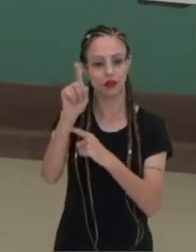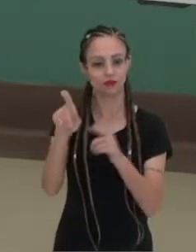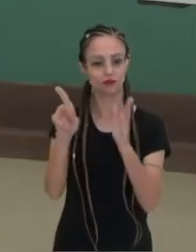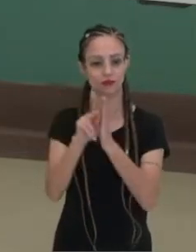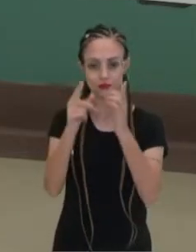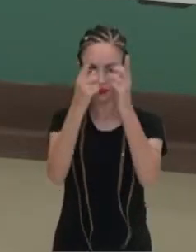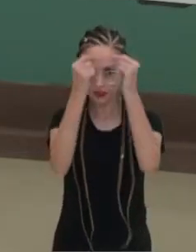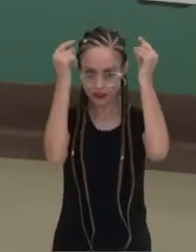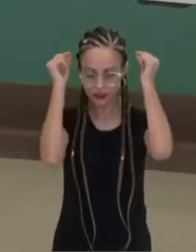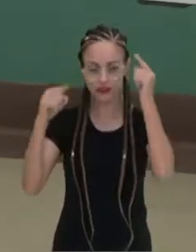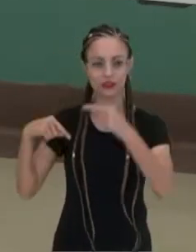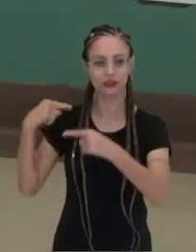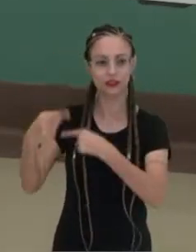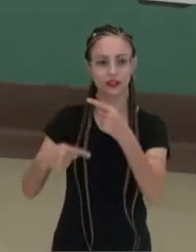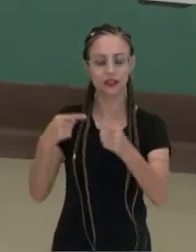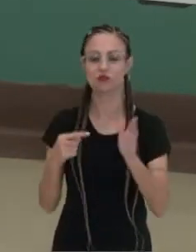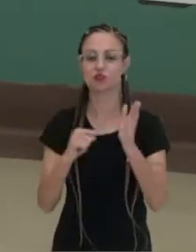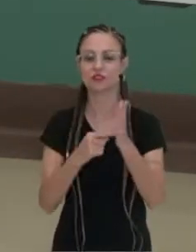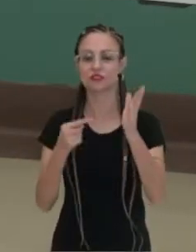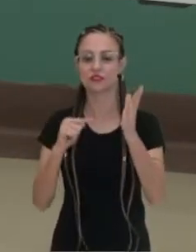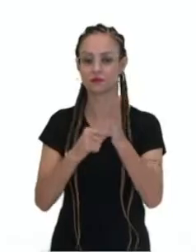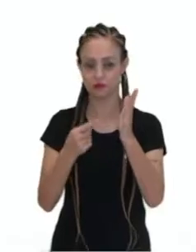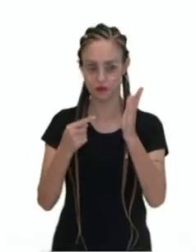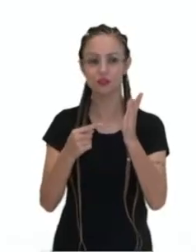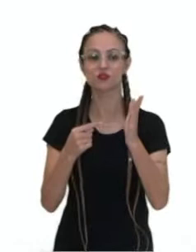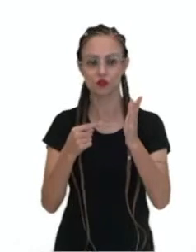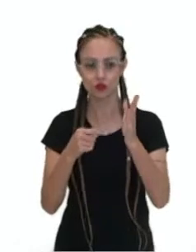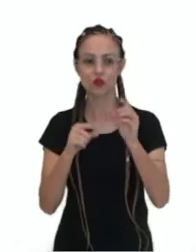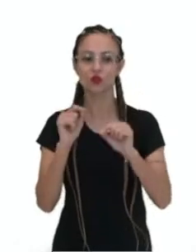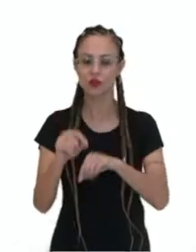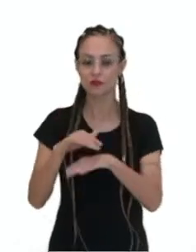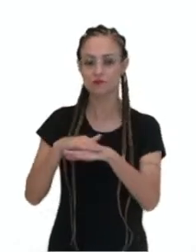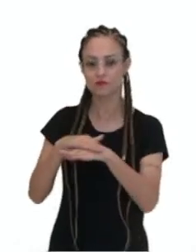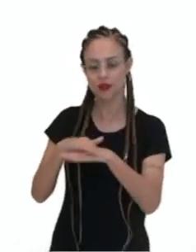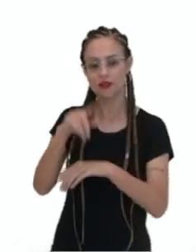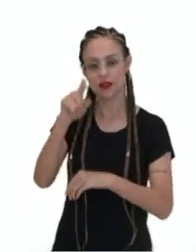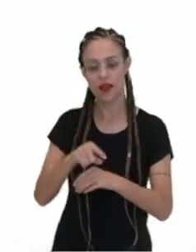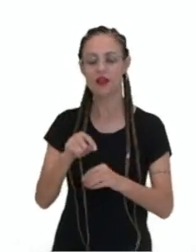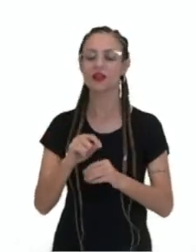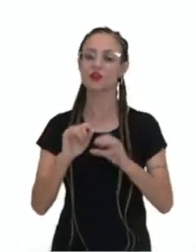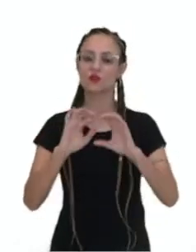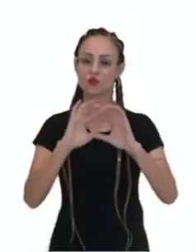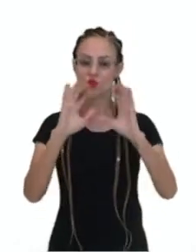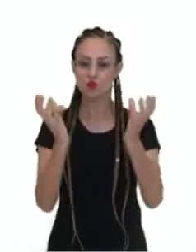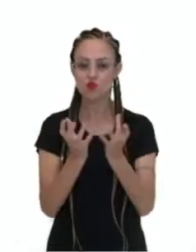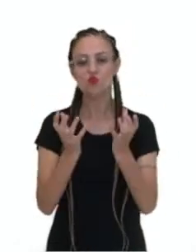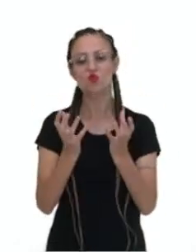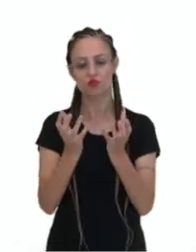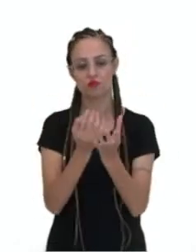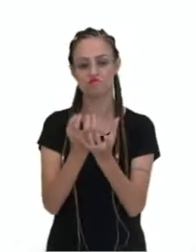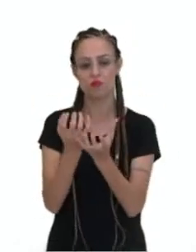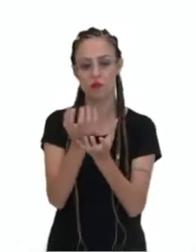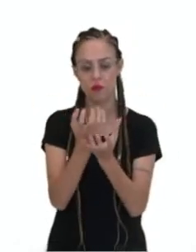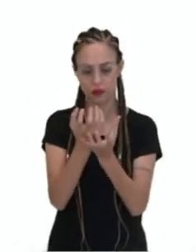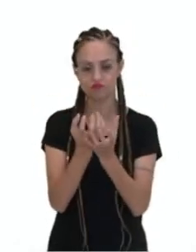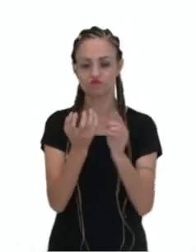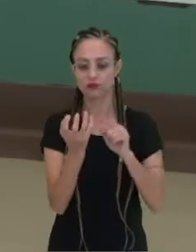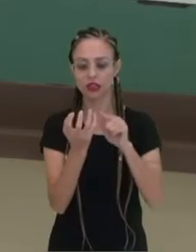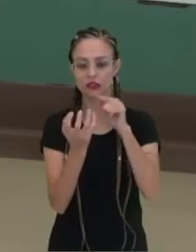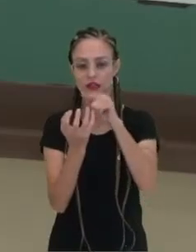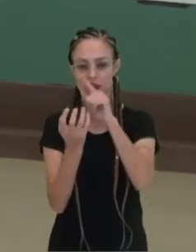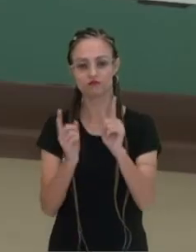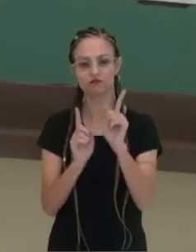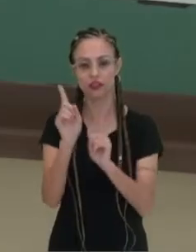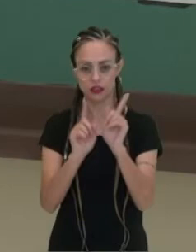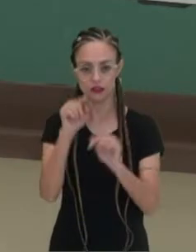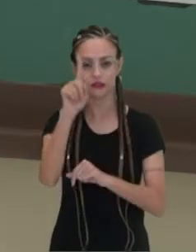significa equinodermos, espinho, dermatos, pele, né? Então, o corpo revestido de espinho, olha aqui, que tem a função de defesa